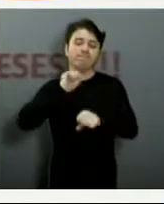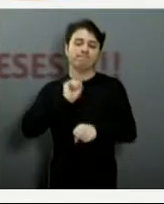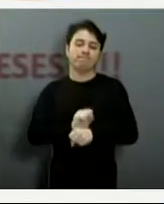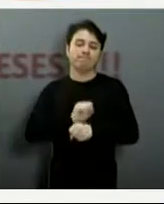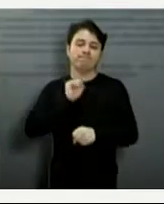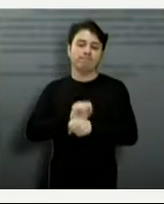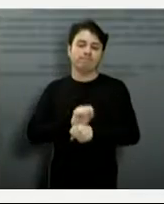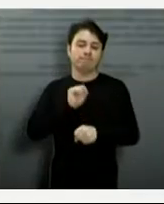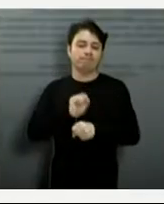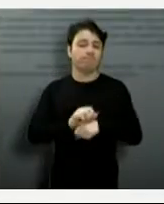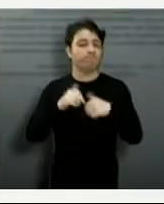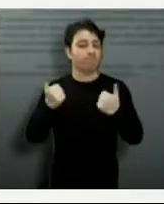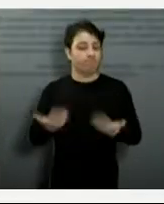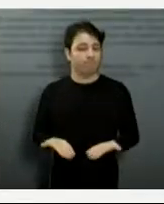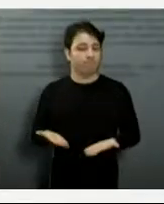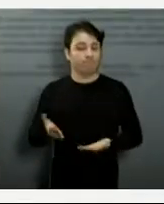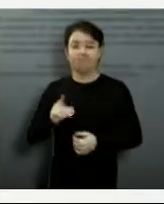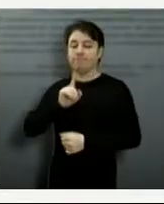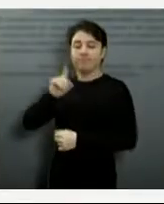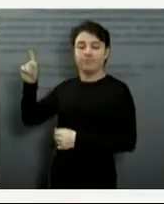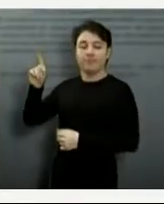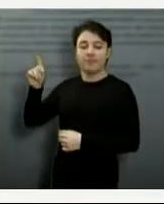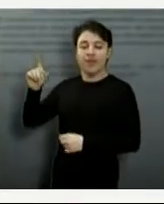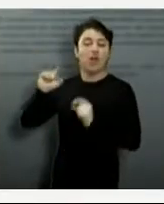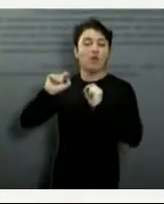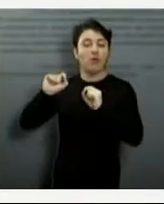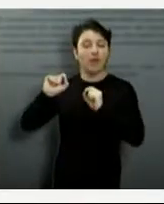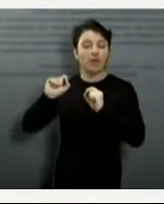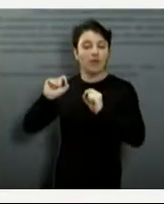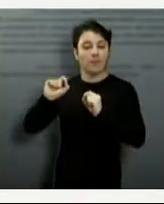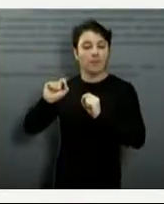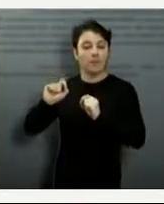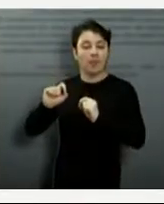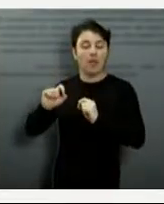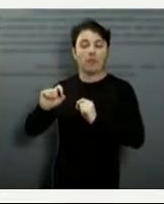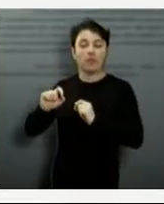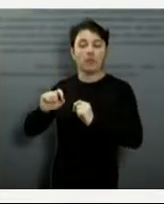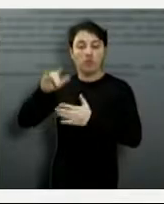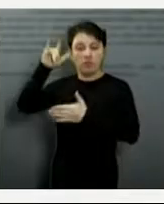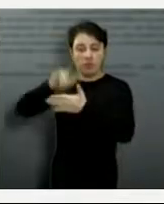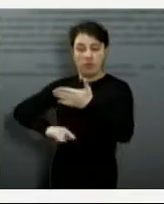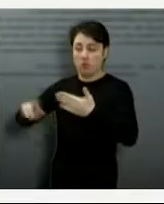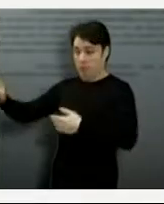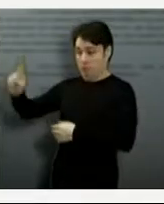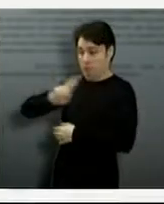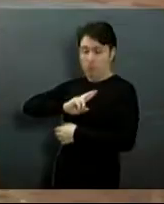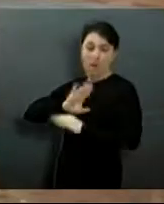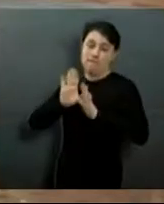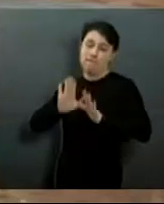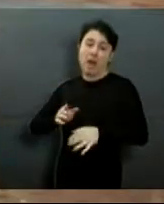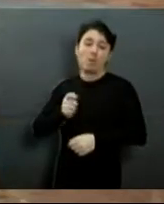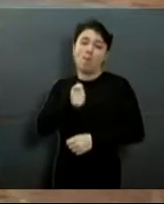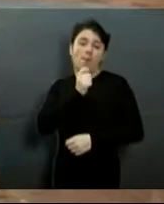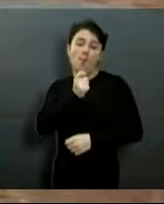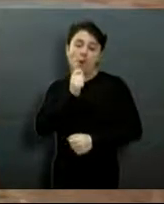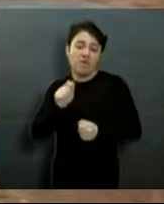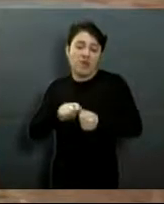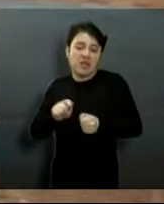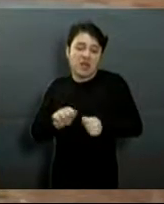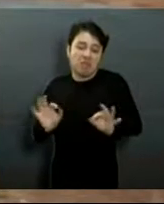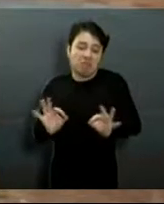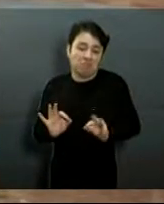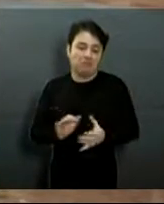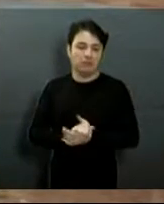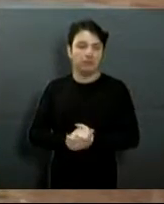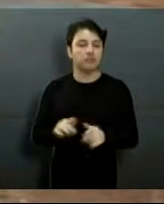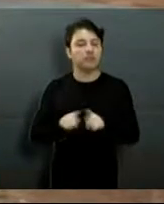cereja do bolo na próxima imagem. Que é uma indicação que foi respondida, mas não foi atendida. A próxima imagem, por favor. A